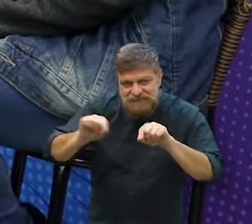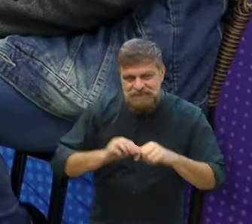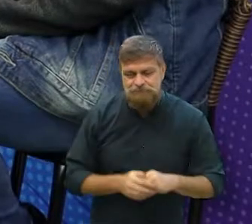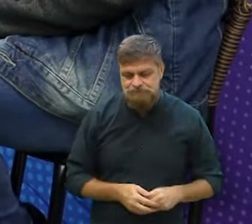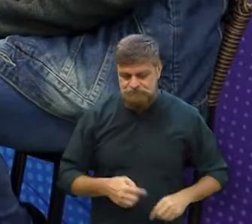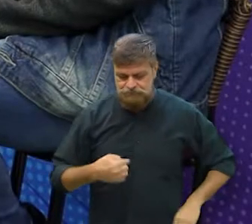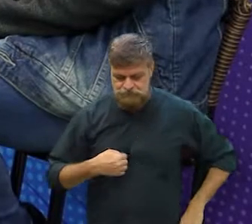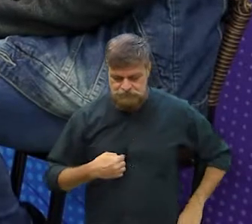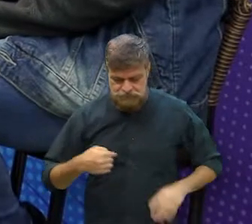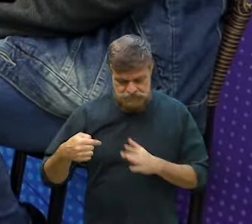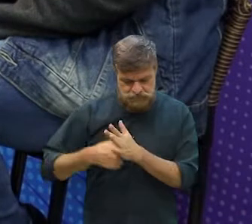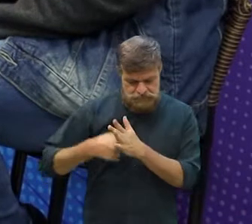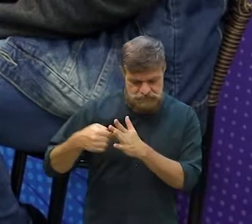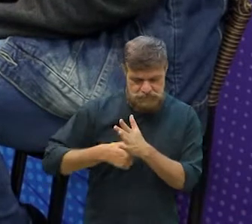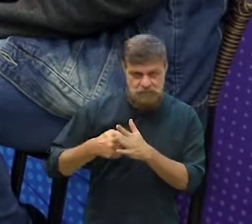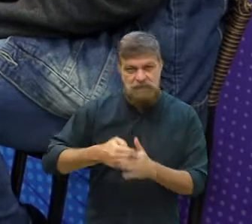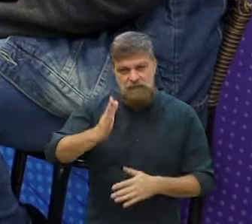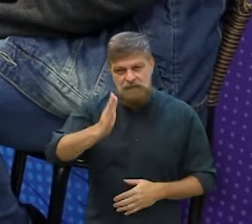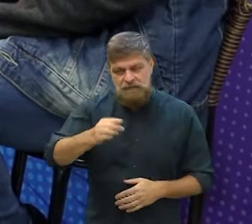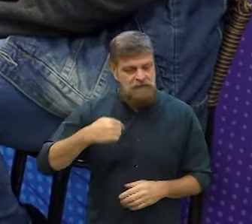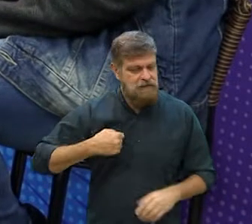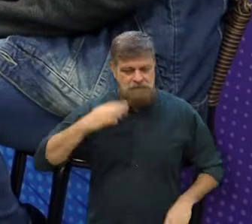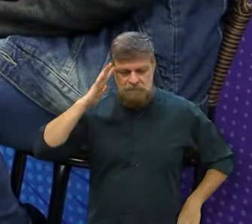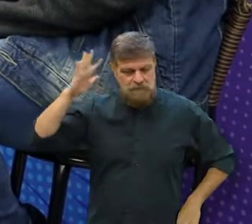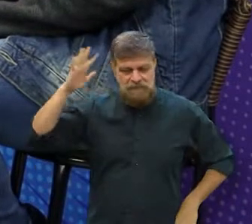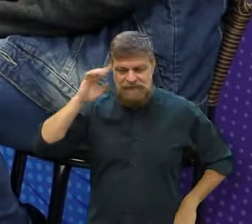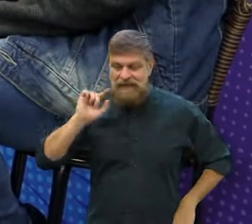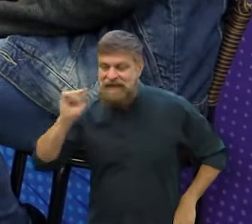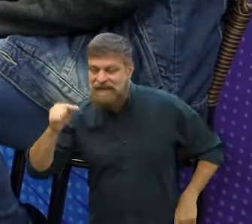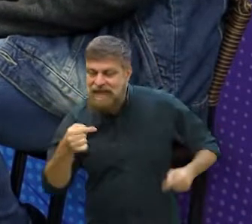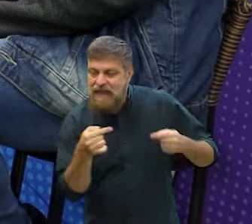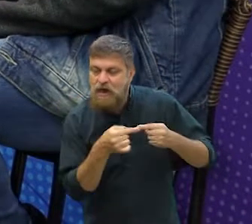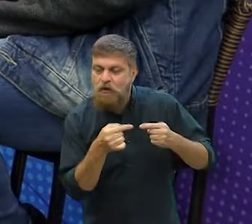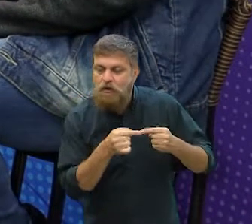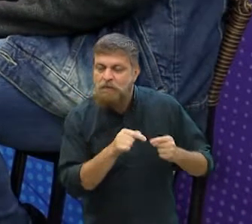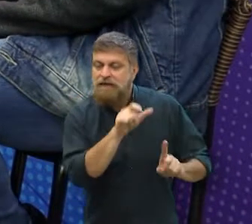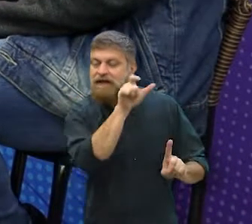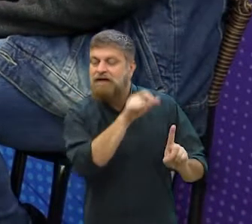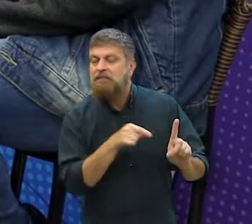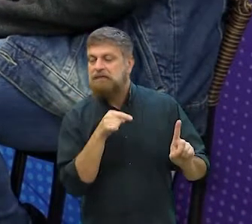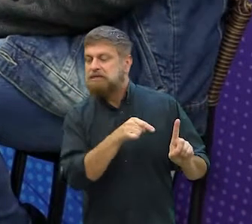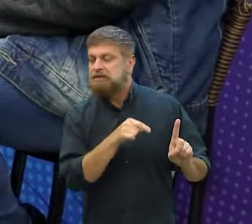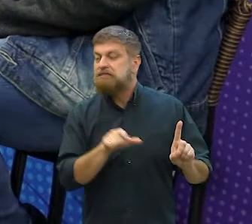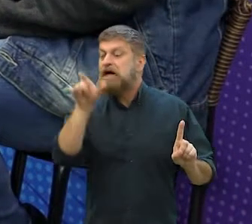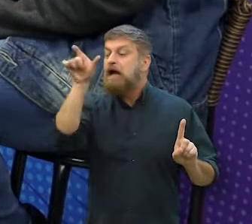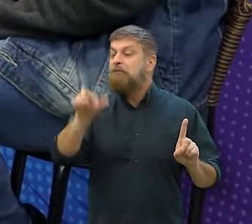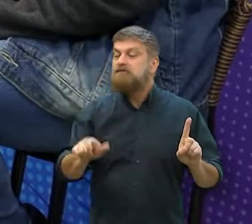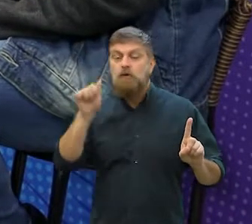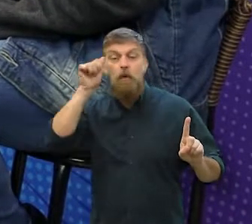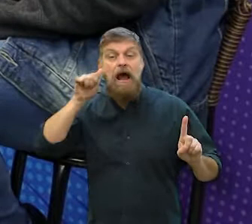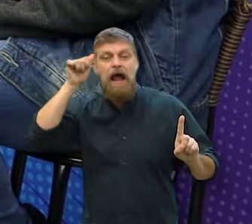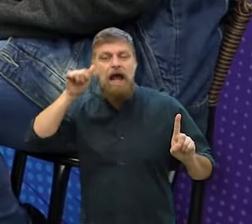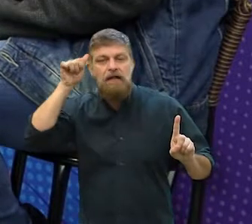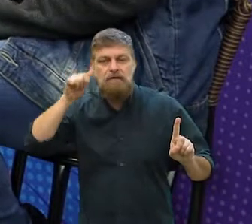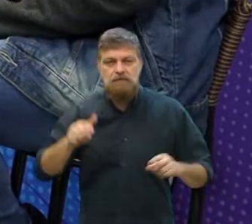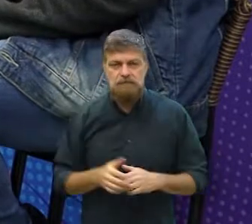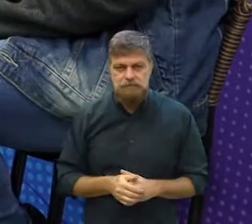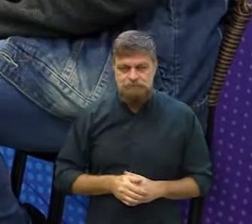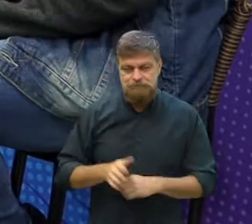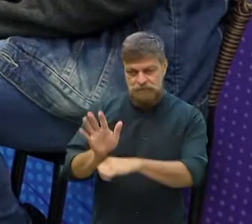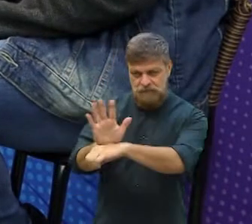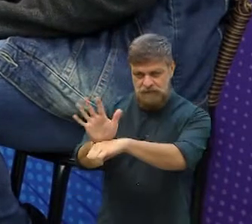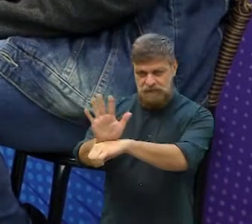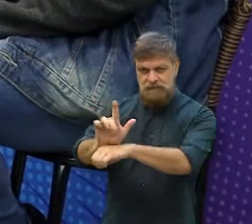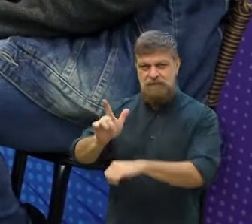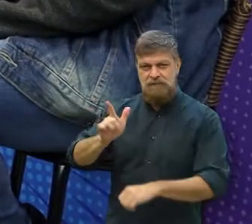Não, ainda não, outro dia me perguntaram, isso, ainda não imaginei, especialmente me perguntaram porque tem, para